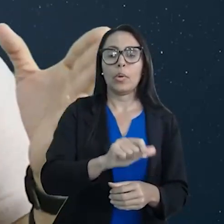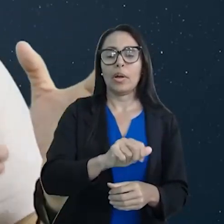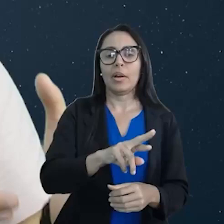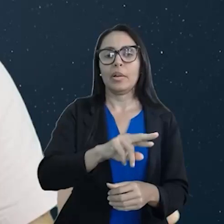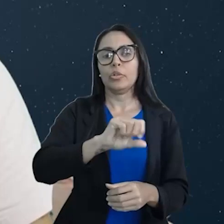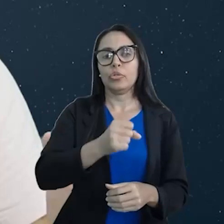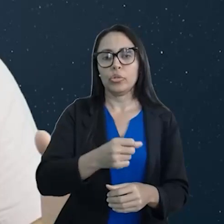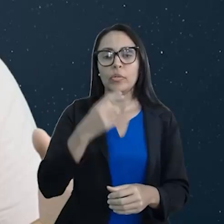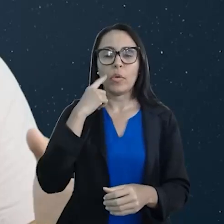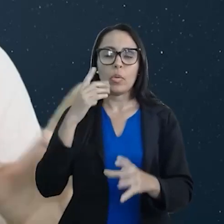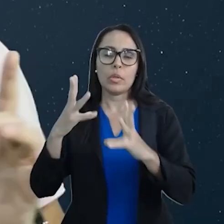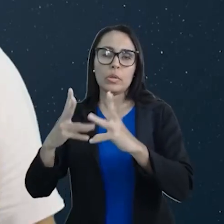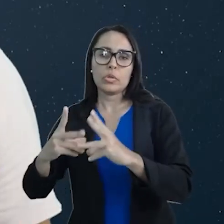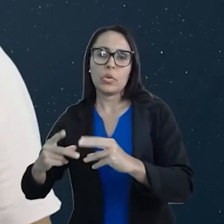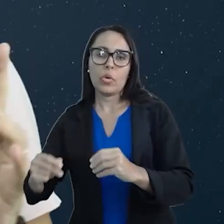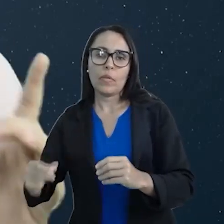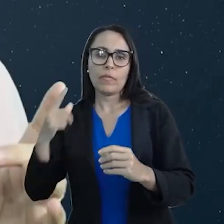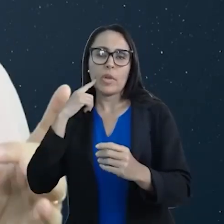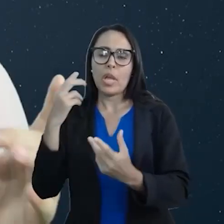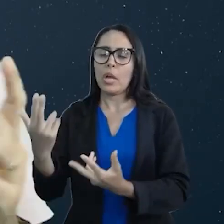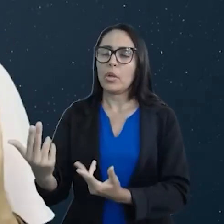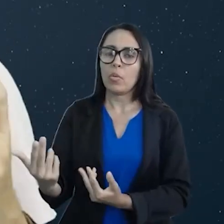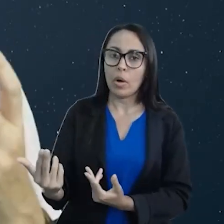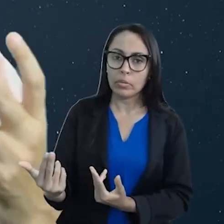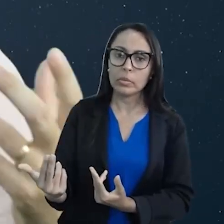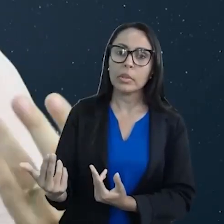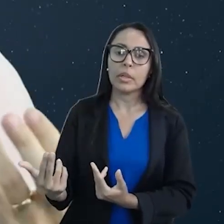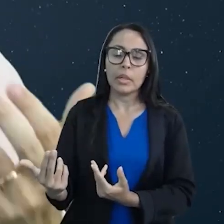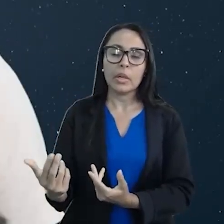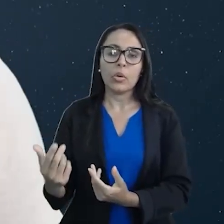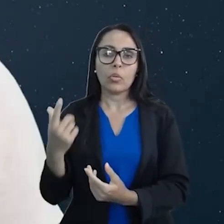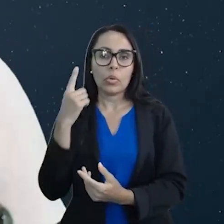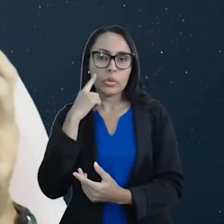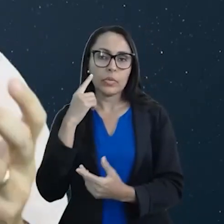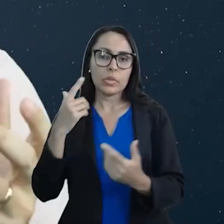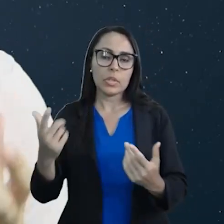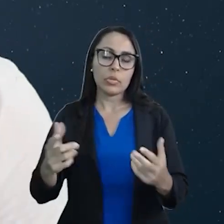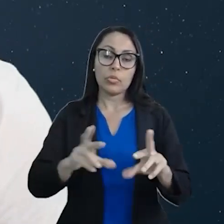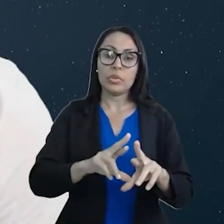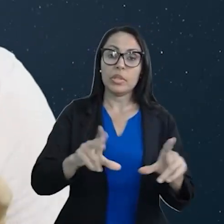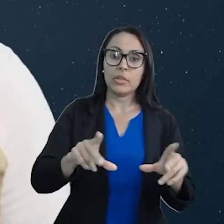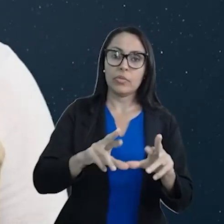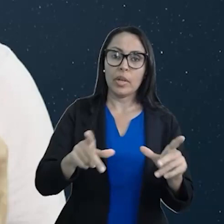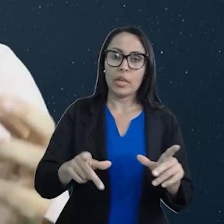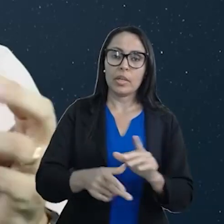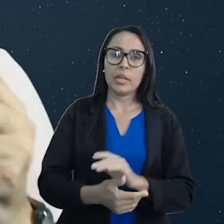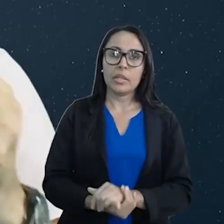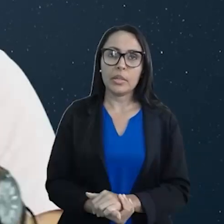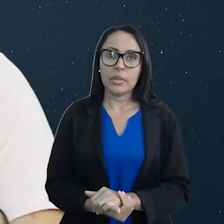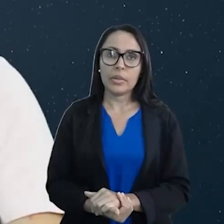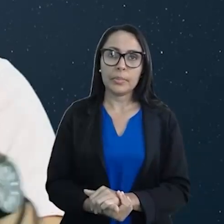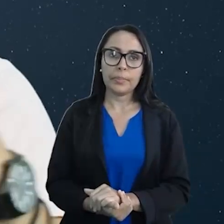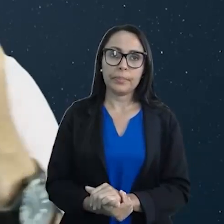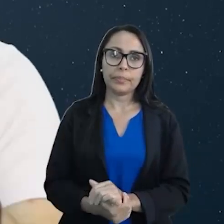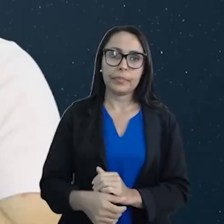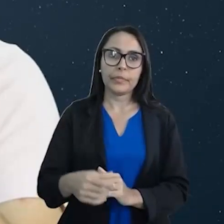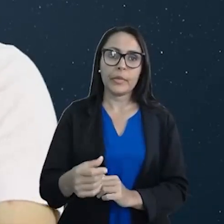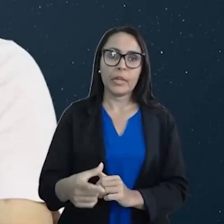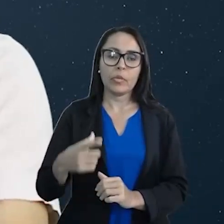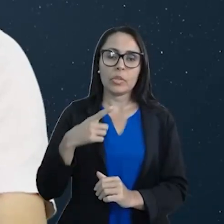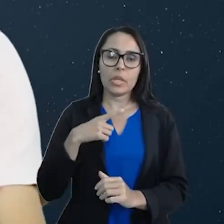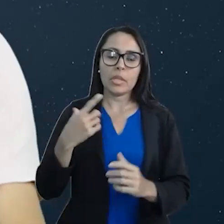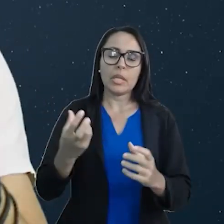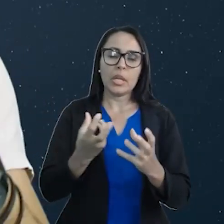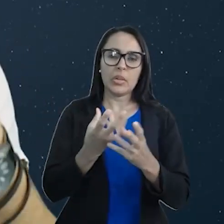apolares. Quando eu tenho moléculas com polaridades diferentes, aí você tem essa